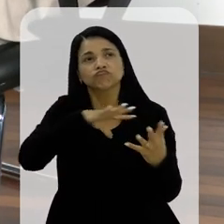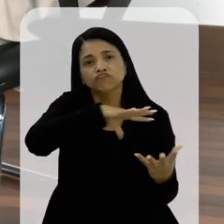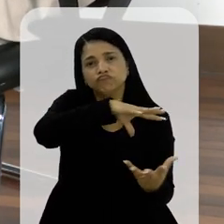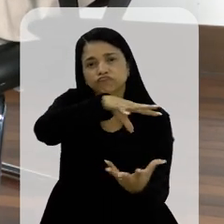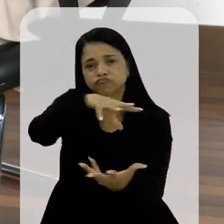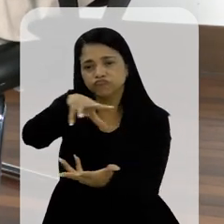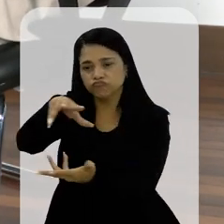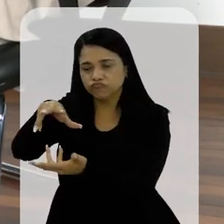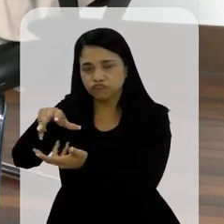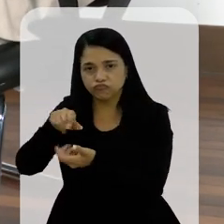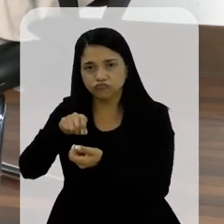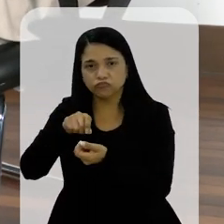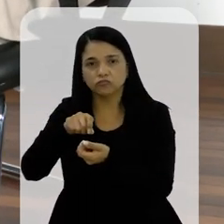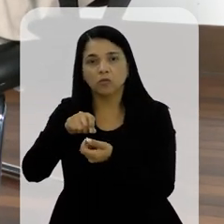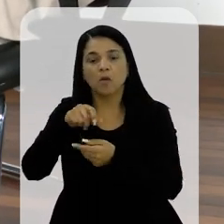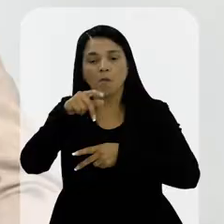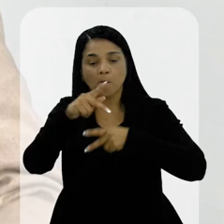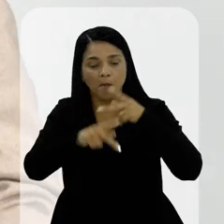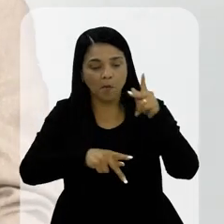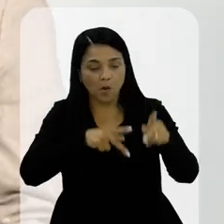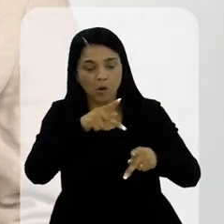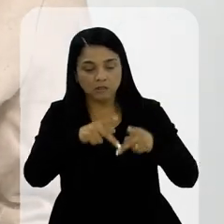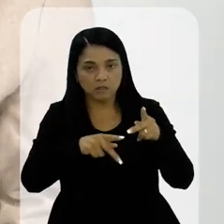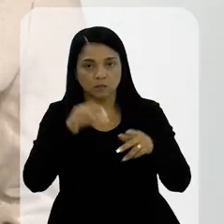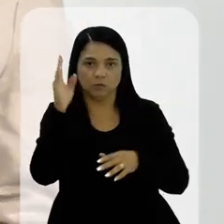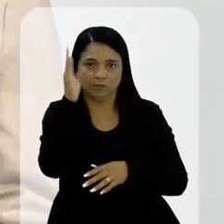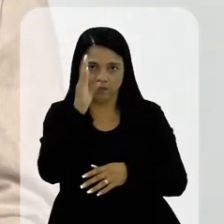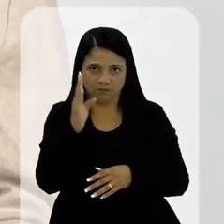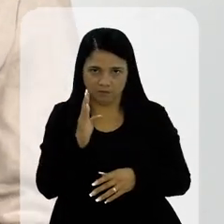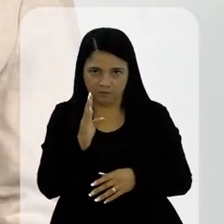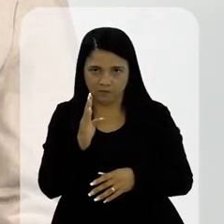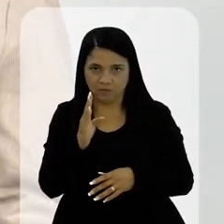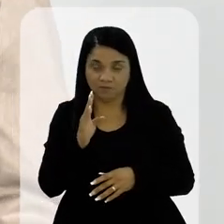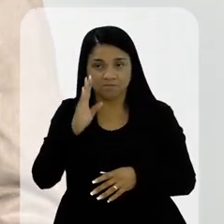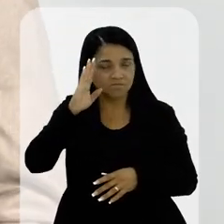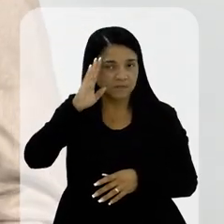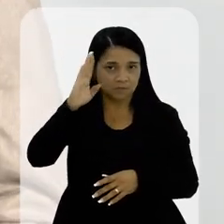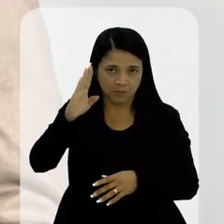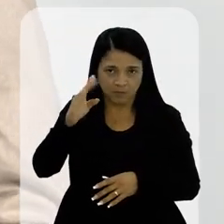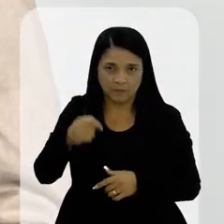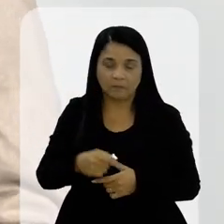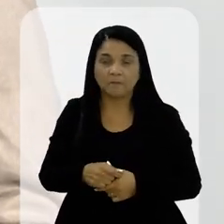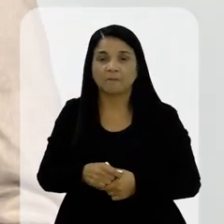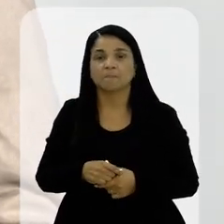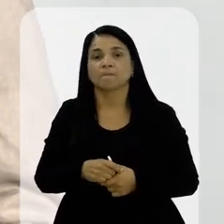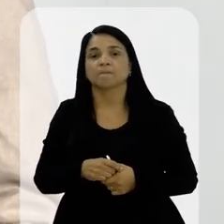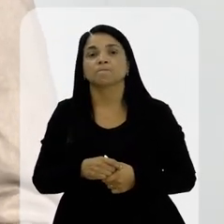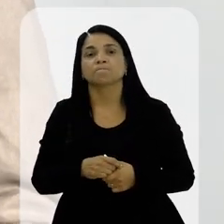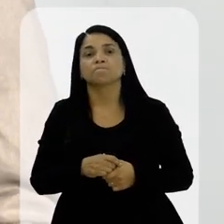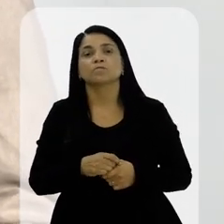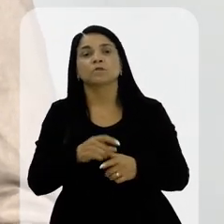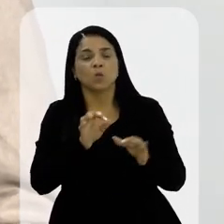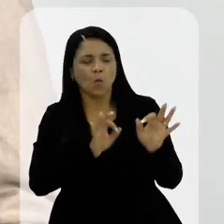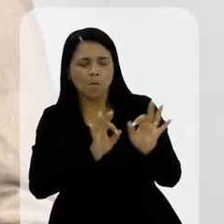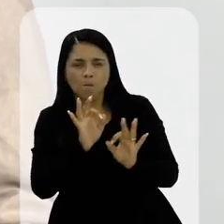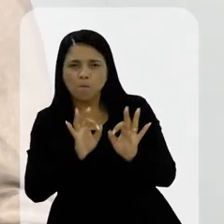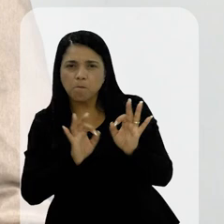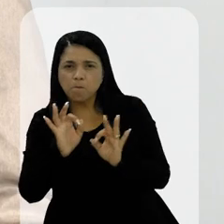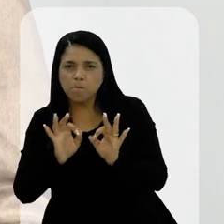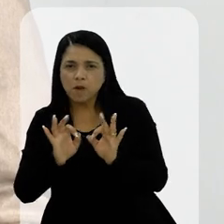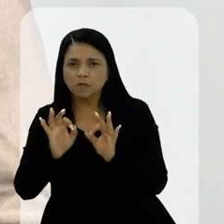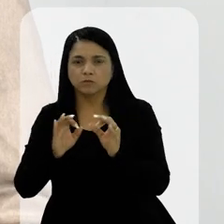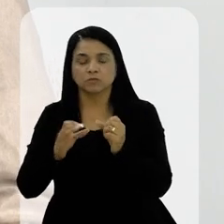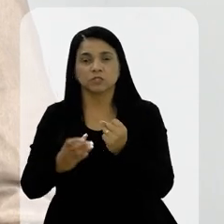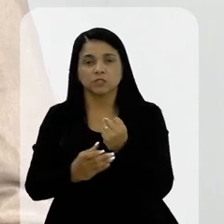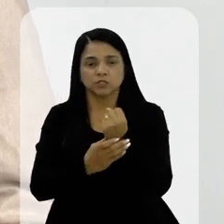universalidade para a população como um todo. Muitas vezes, nós temos uma coisa também.